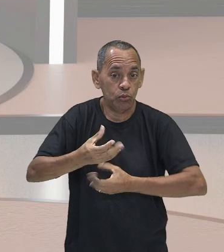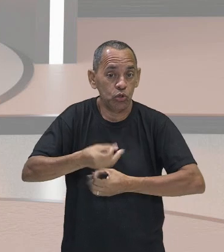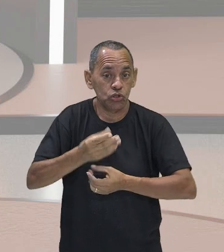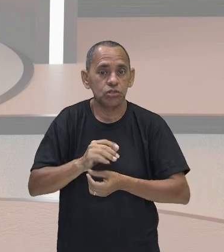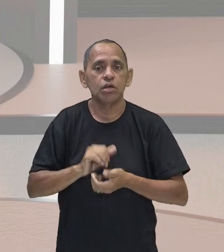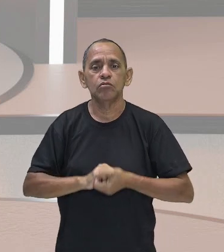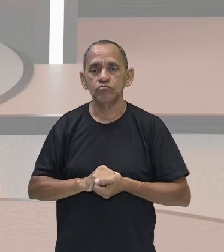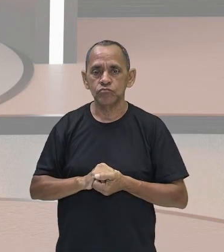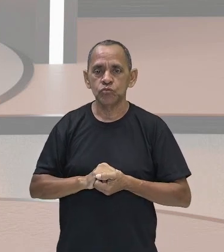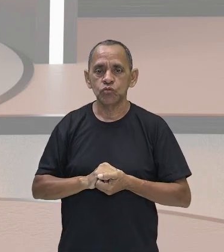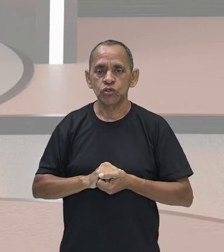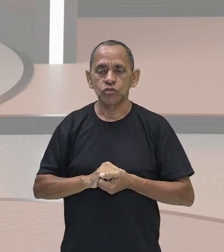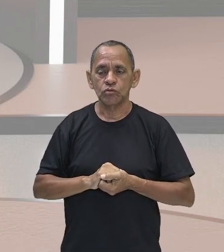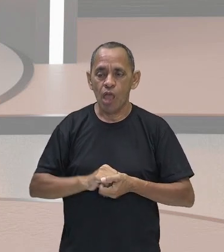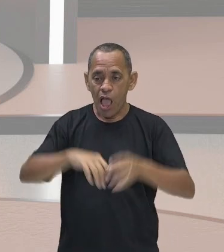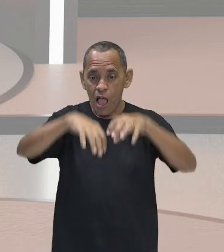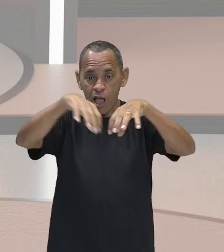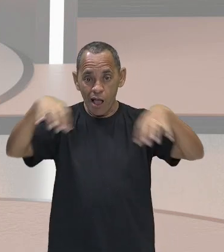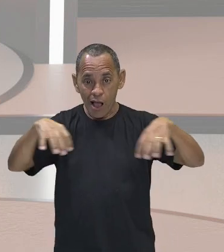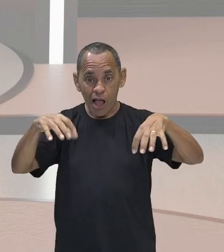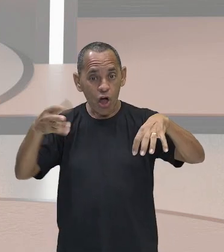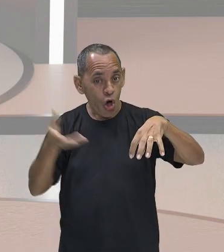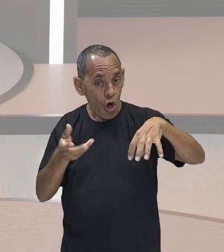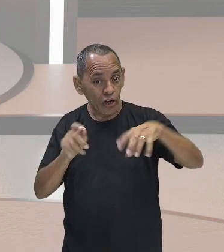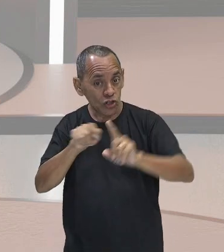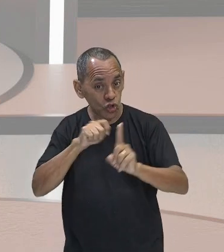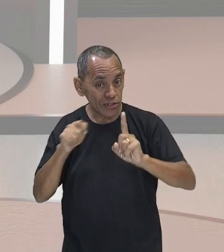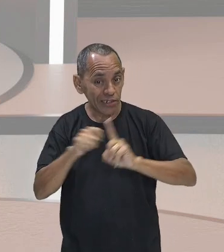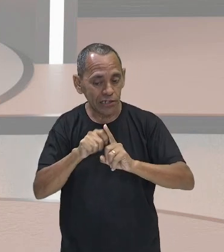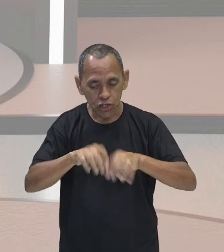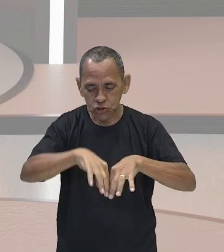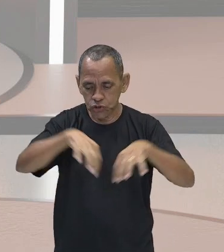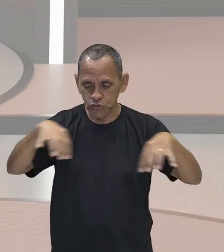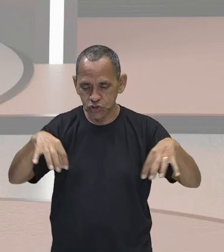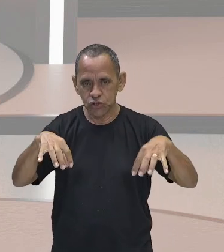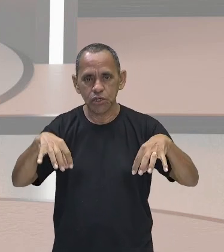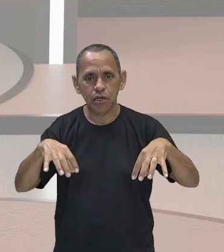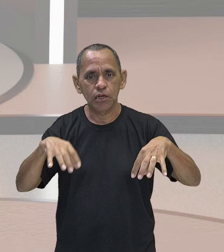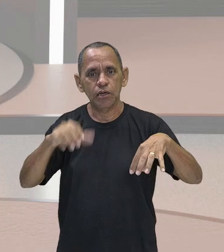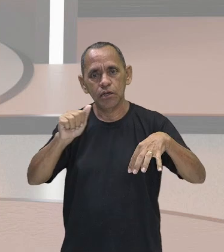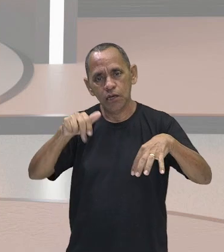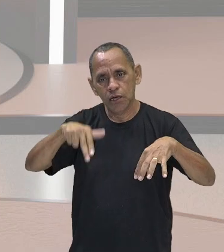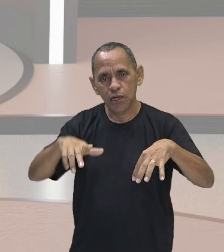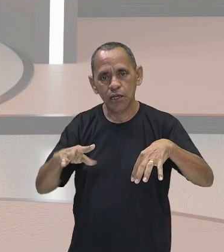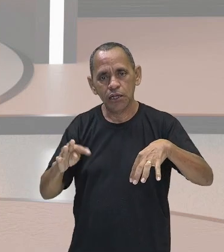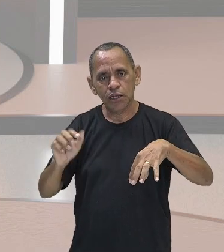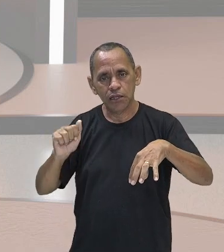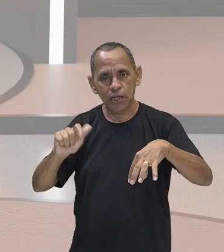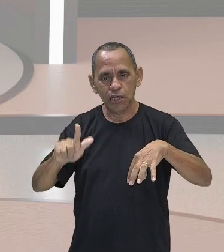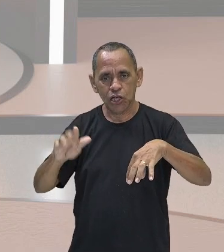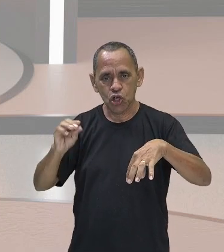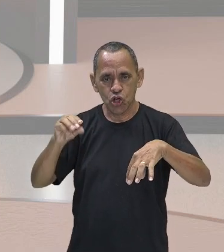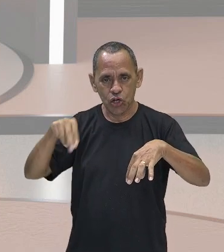a sociedade em duas classes sociais antagônicas. De um lado, a gente tem a burguesia,